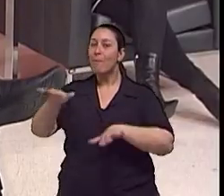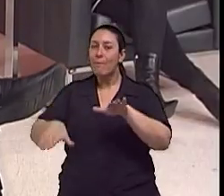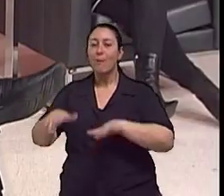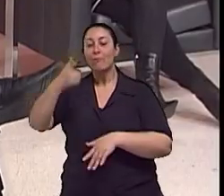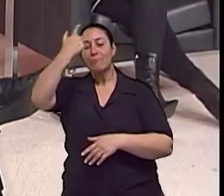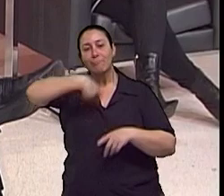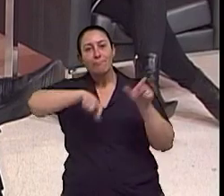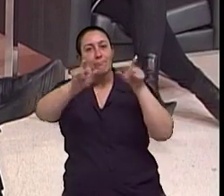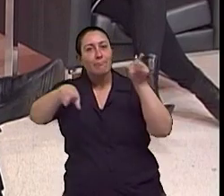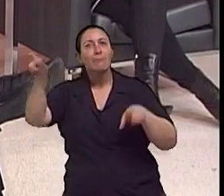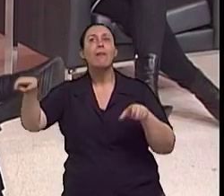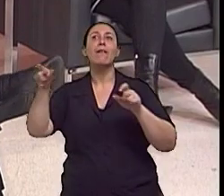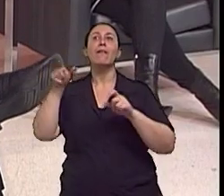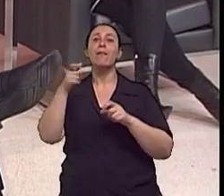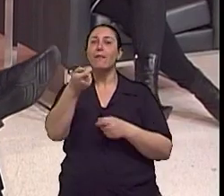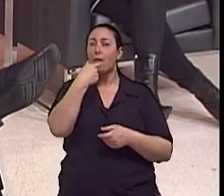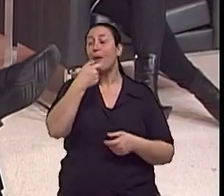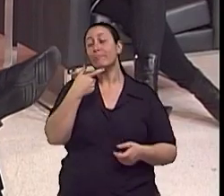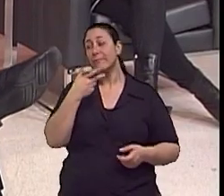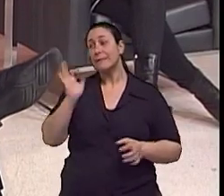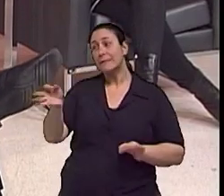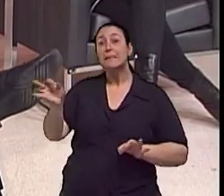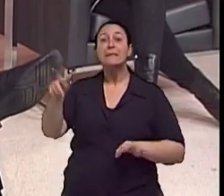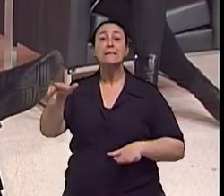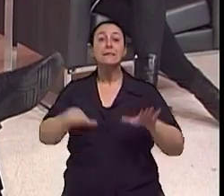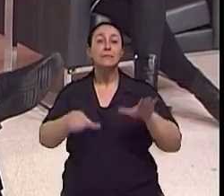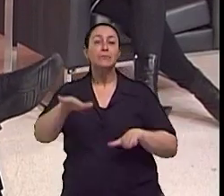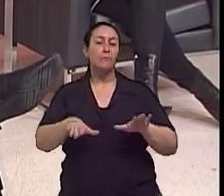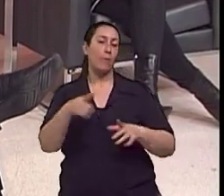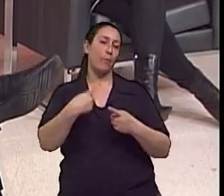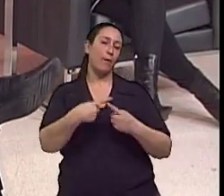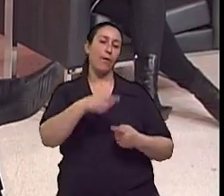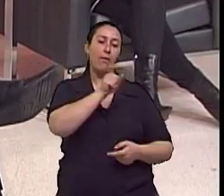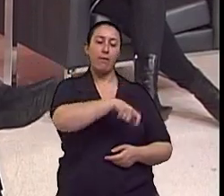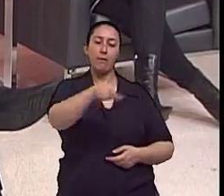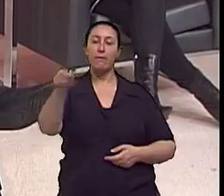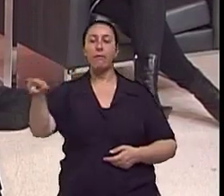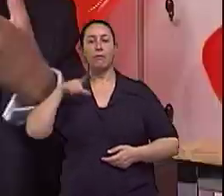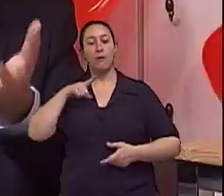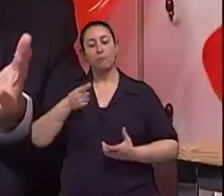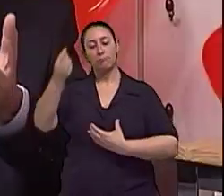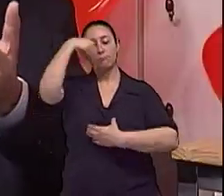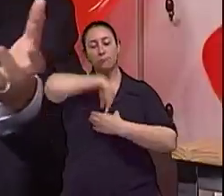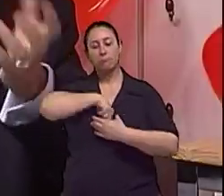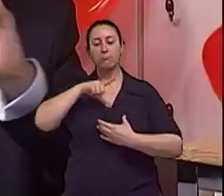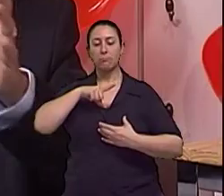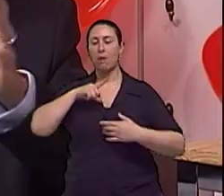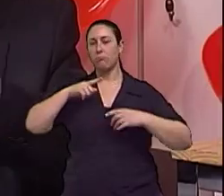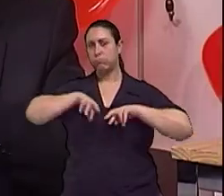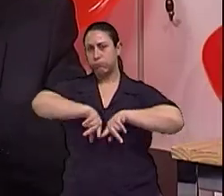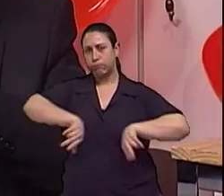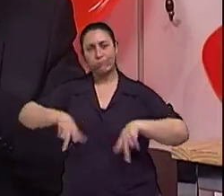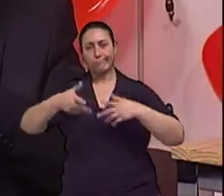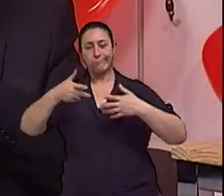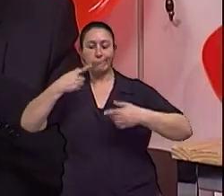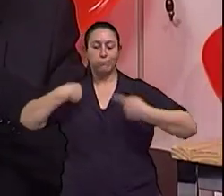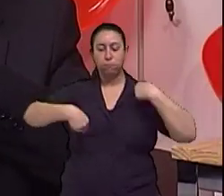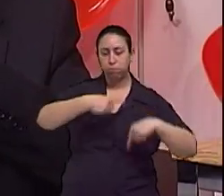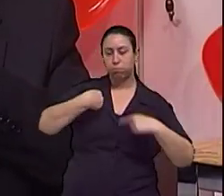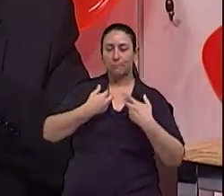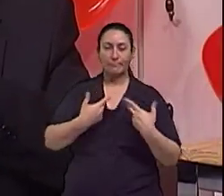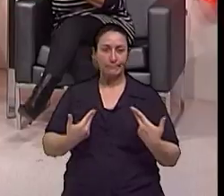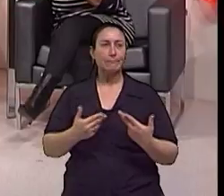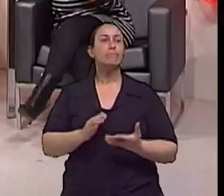não, normalmente, é em relação, é em função do hormônio, né? Não, e daí é usar outro método não hormonal, né? Claro.